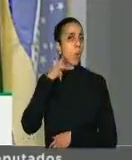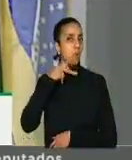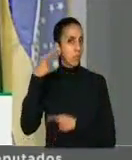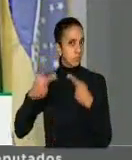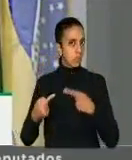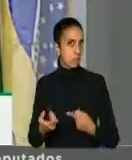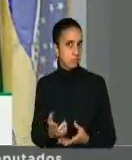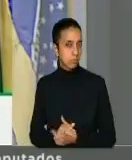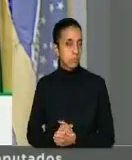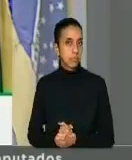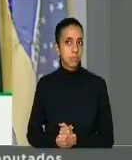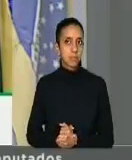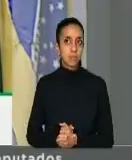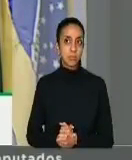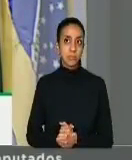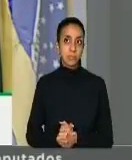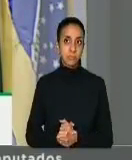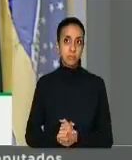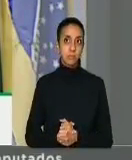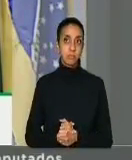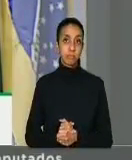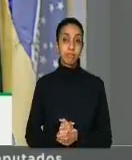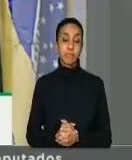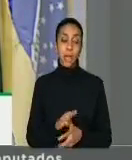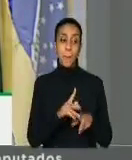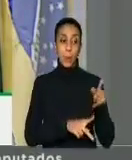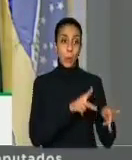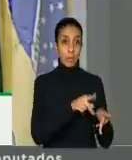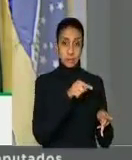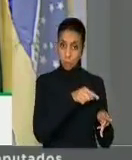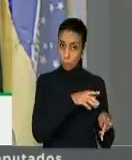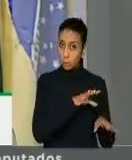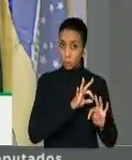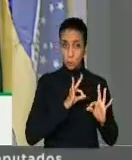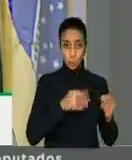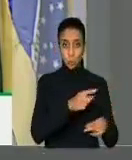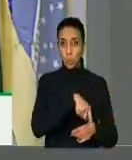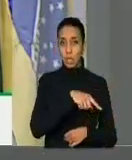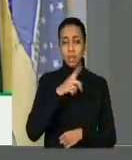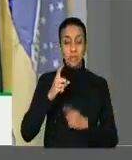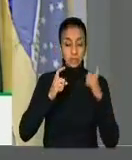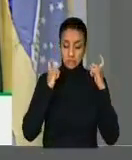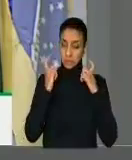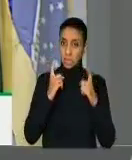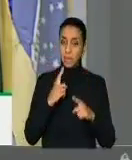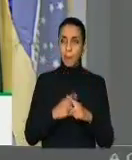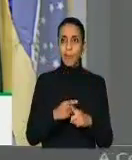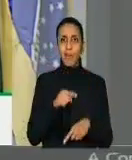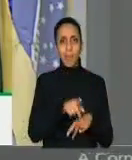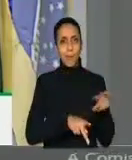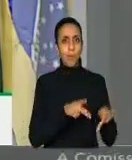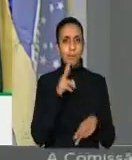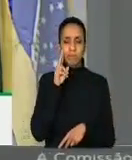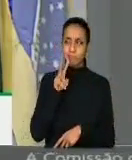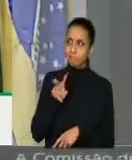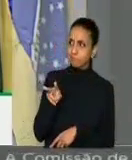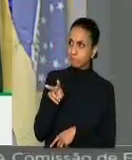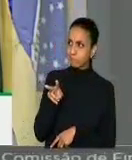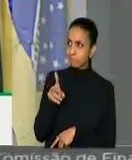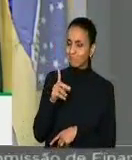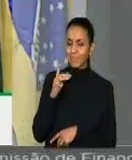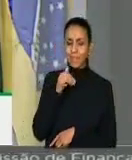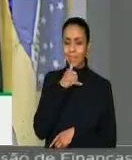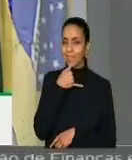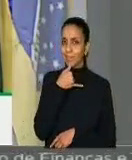com certeza está preocupando a toda a população brasileira, que acompanha com tristeza a